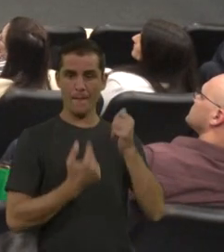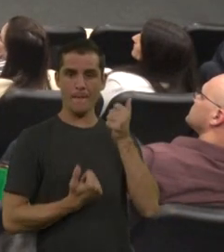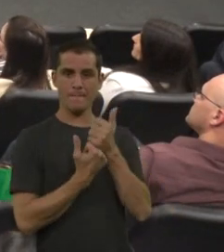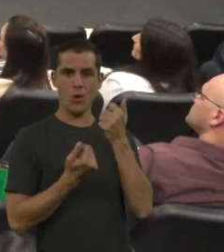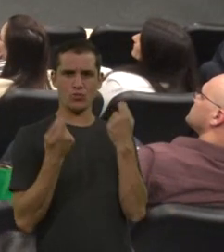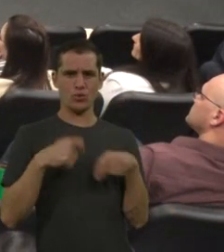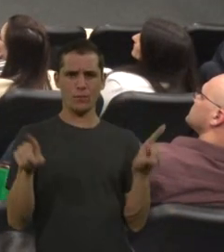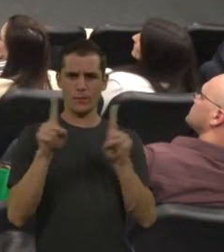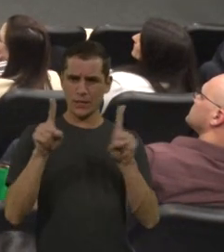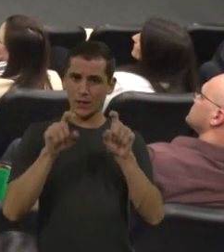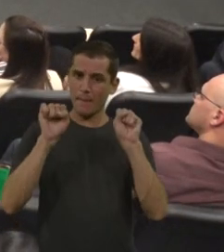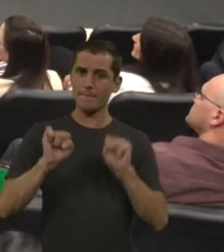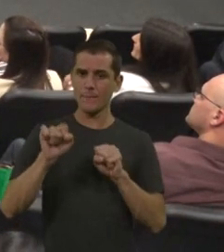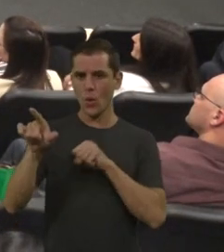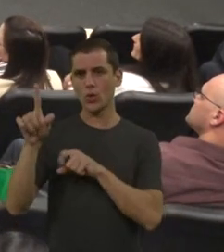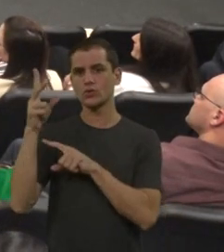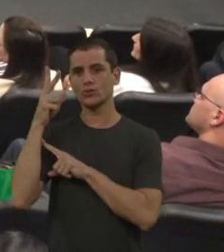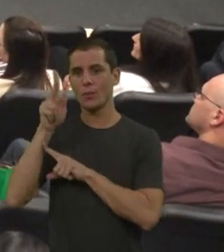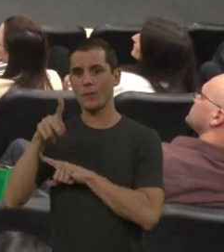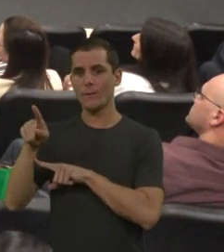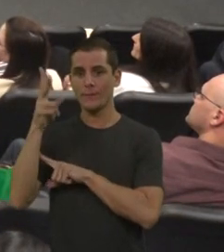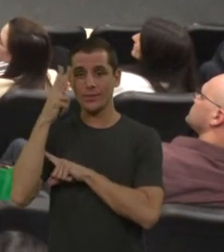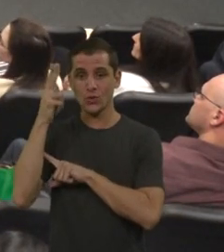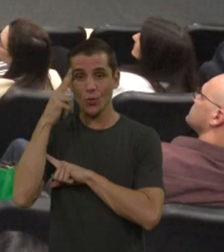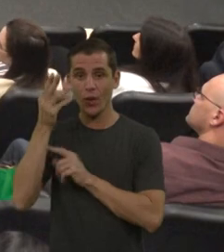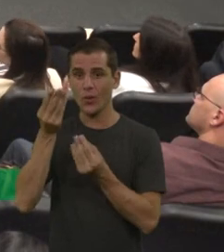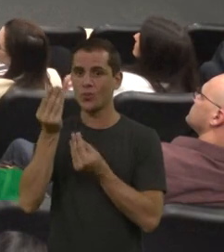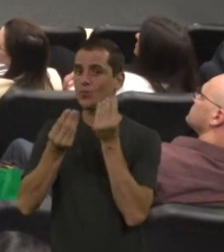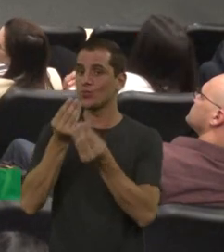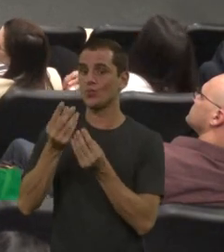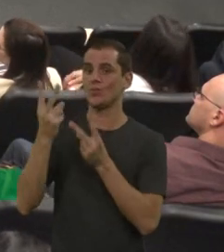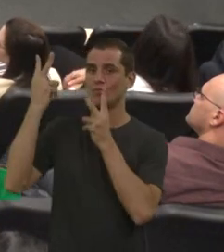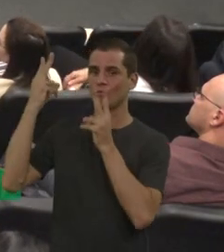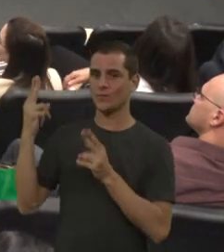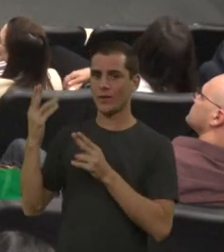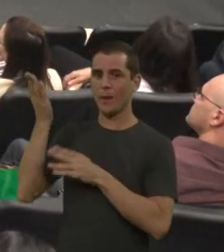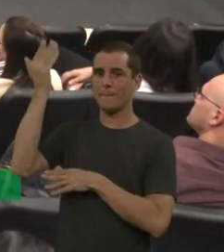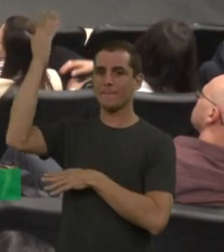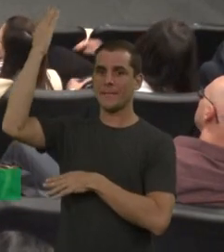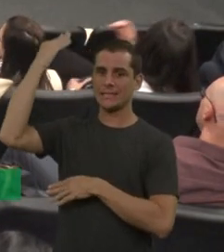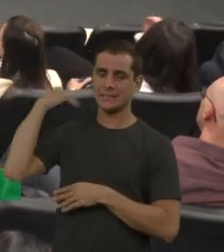era antigamente, e as orientações para atividades físicas também.